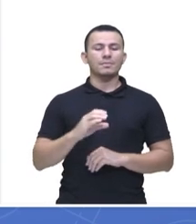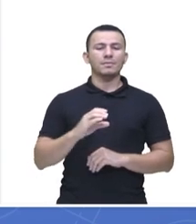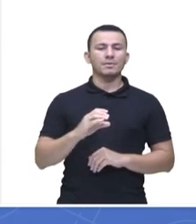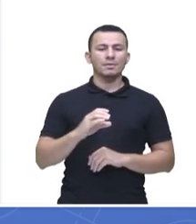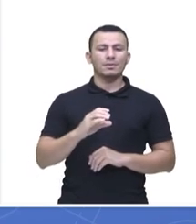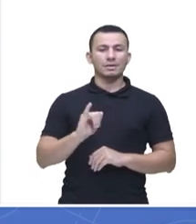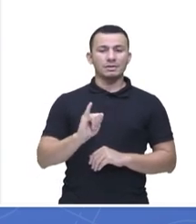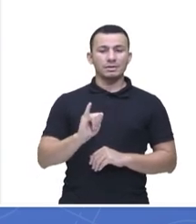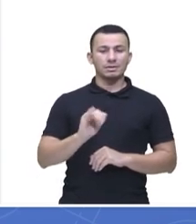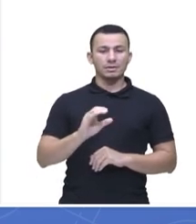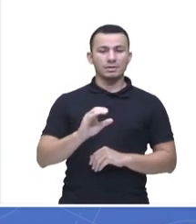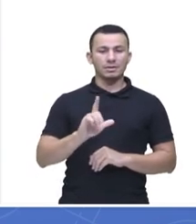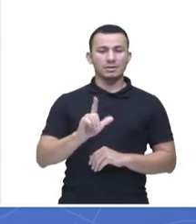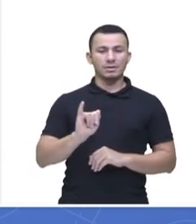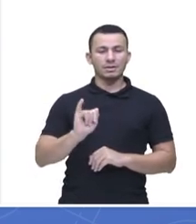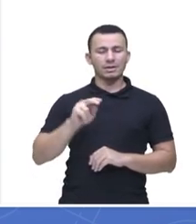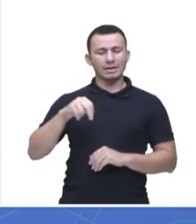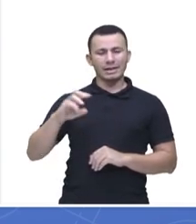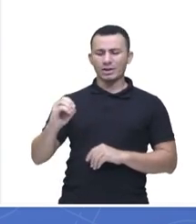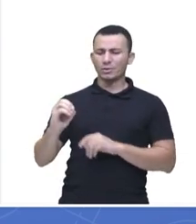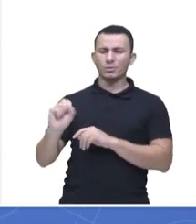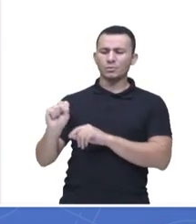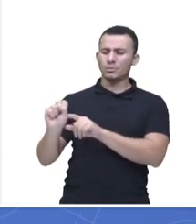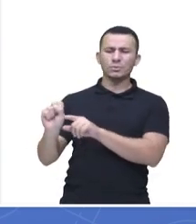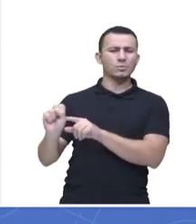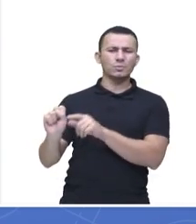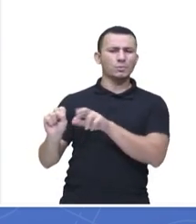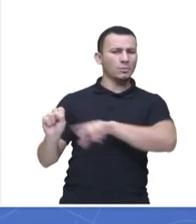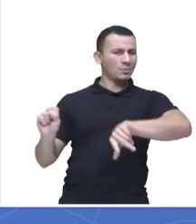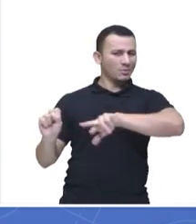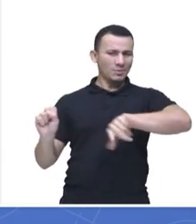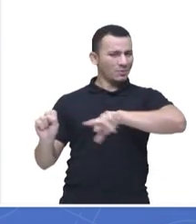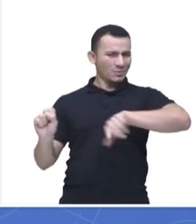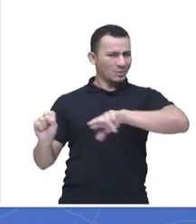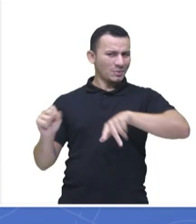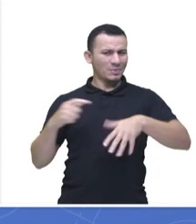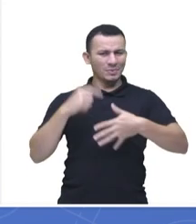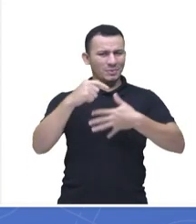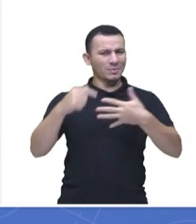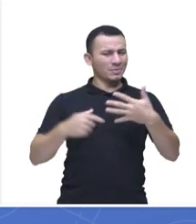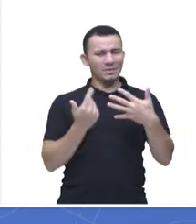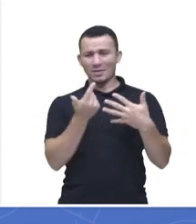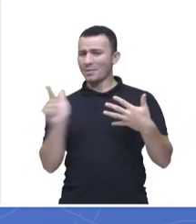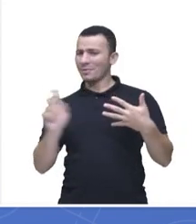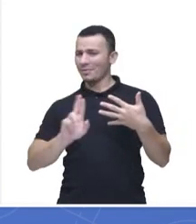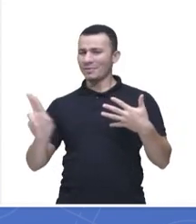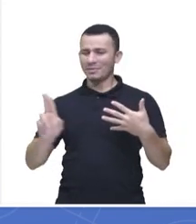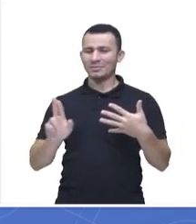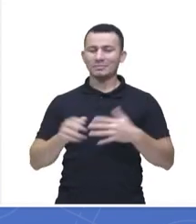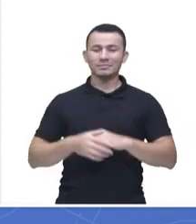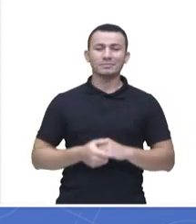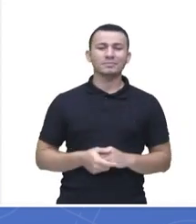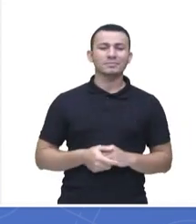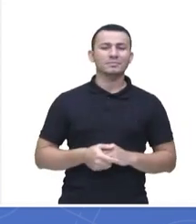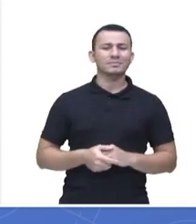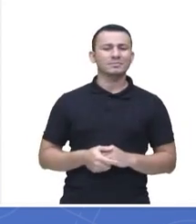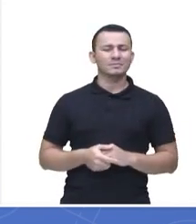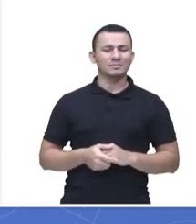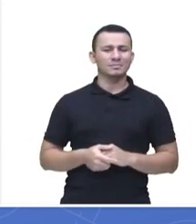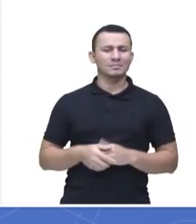ciclinos, meu amor, não existe ciclinos, tem ciclano, ciclenos, tá bom? São nomes